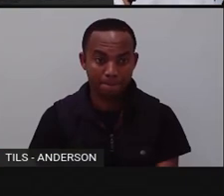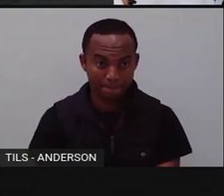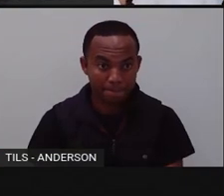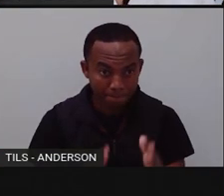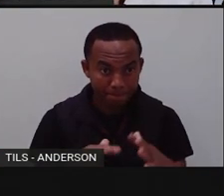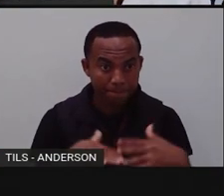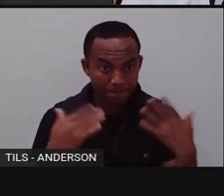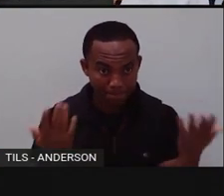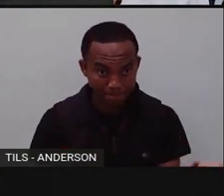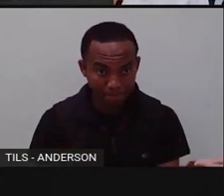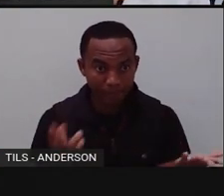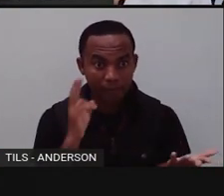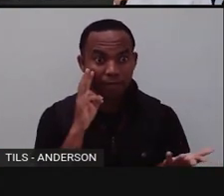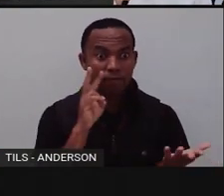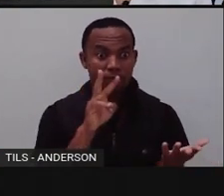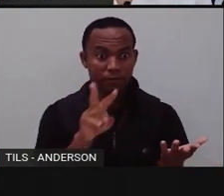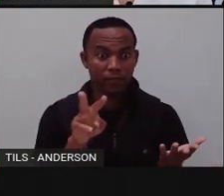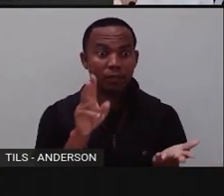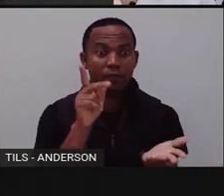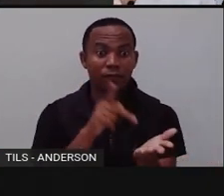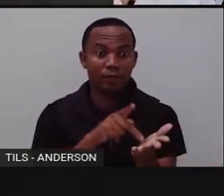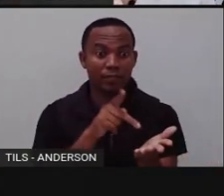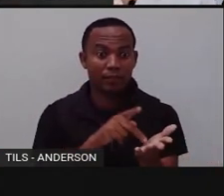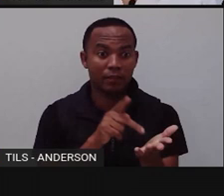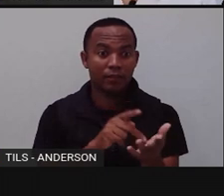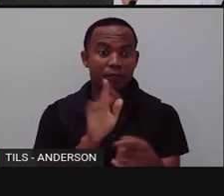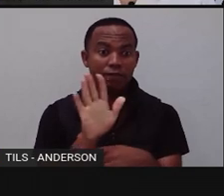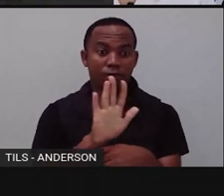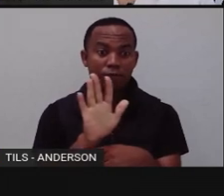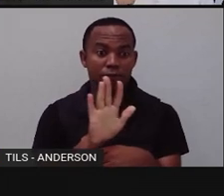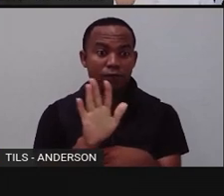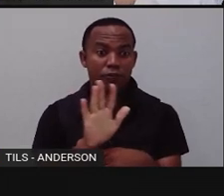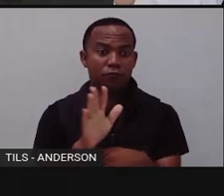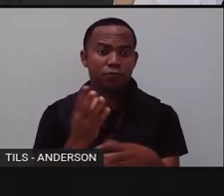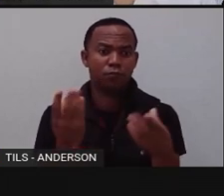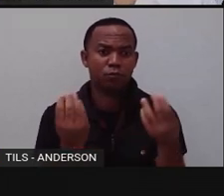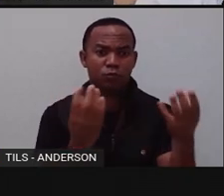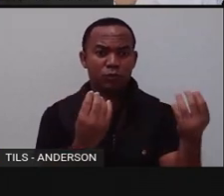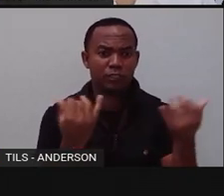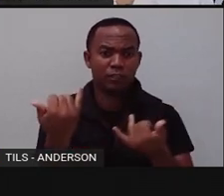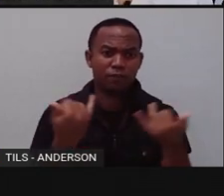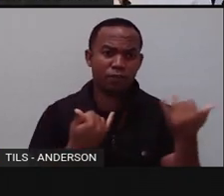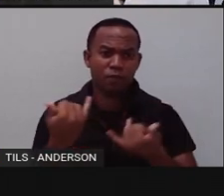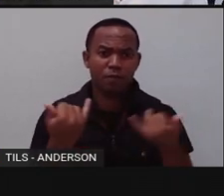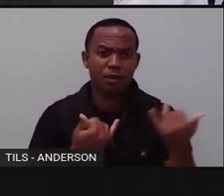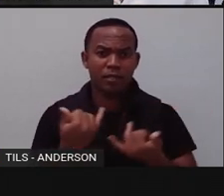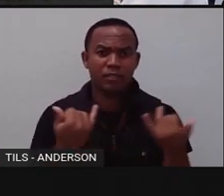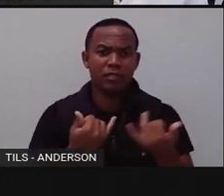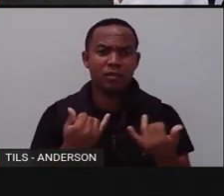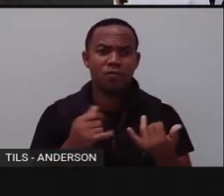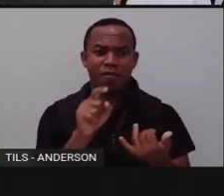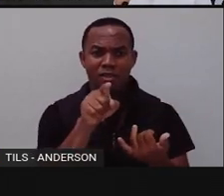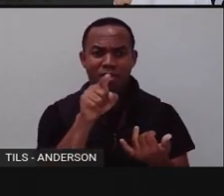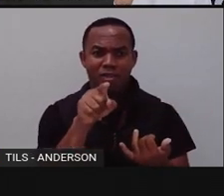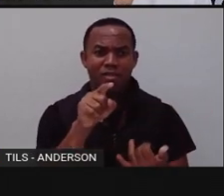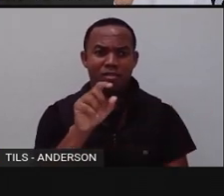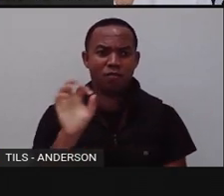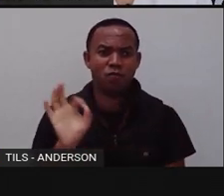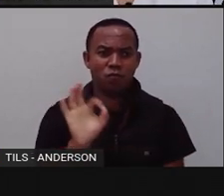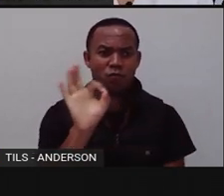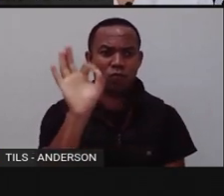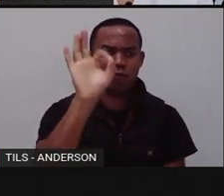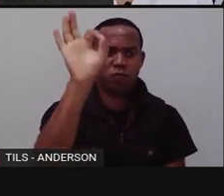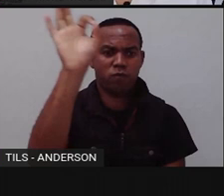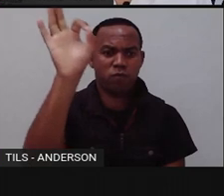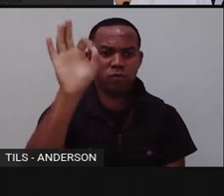Então vamos lá. Vocês viram, na verdade, no vídeo várias informações com relação ao nosso famoso mosquito da